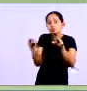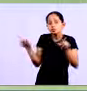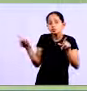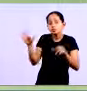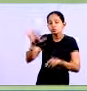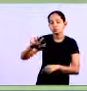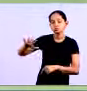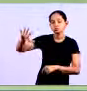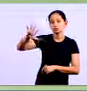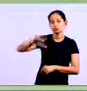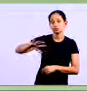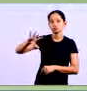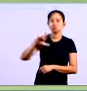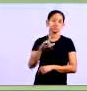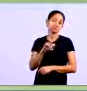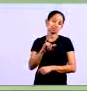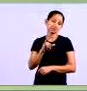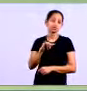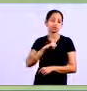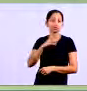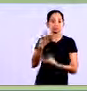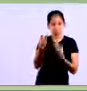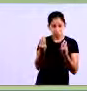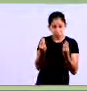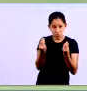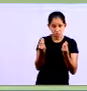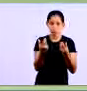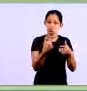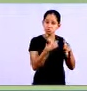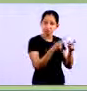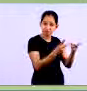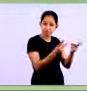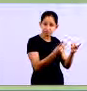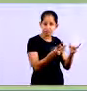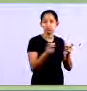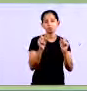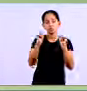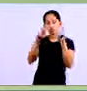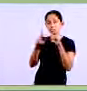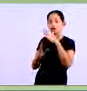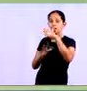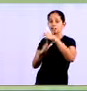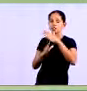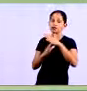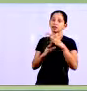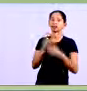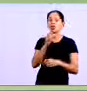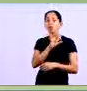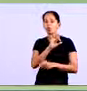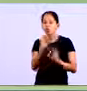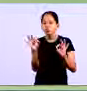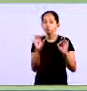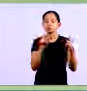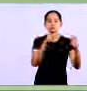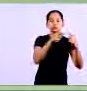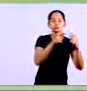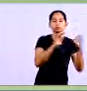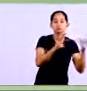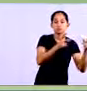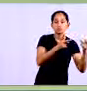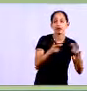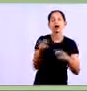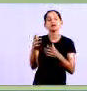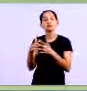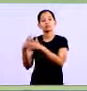comprar mais se for esse o caso se você tiver um controle bom e você pode reduzir tanto o seu estoque tanto no seu transporte